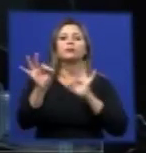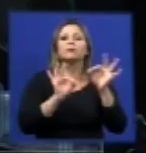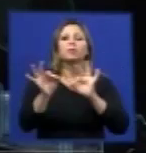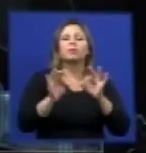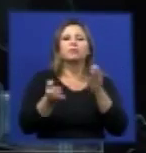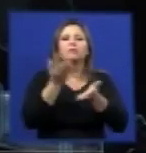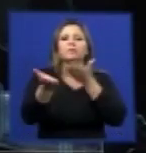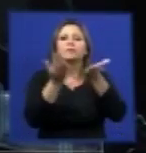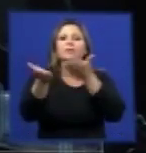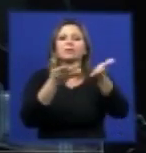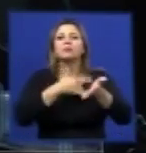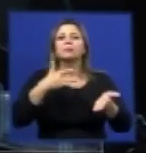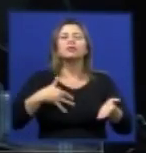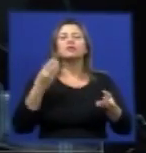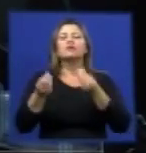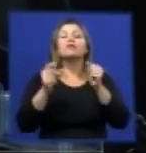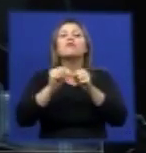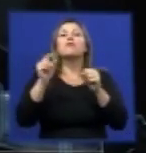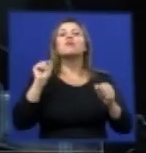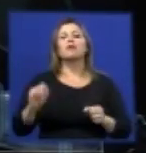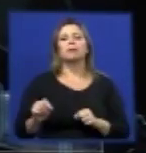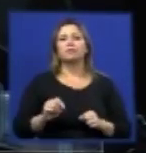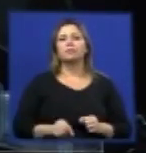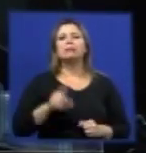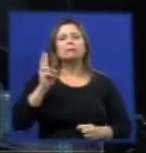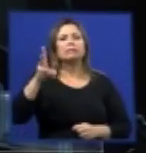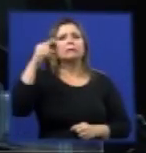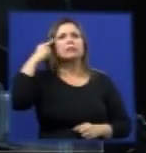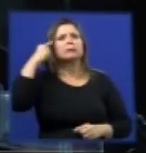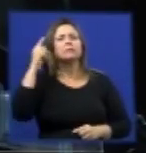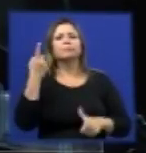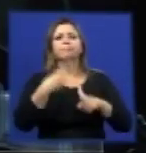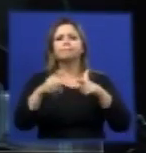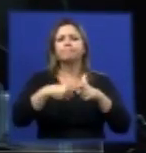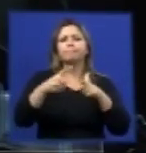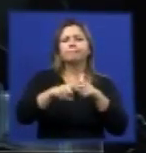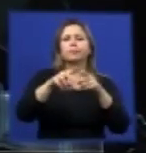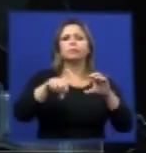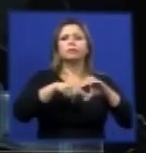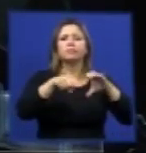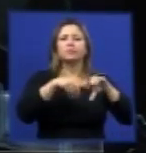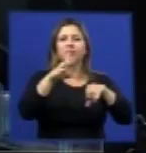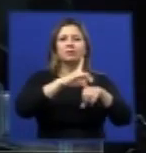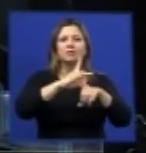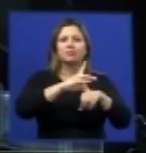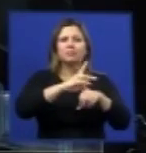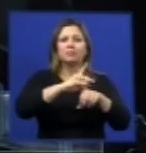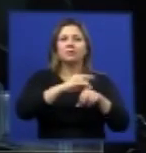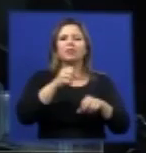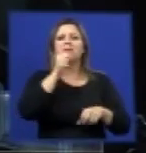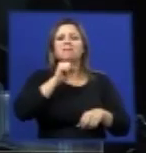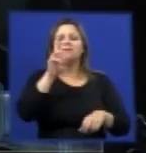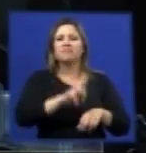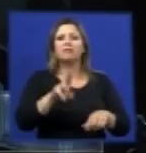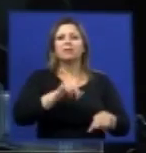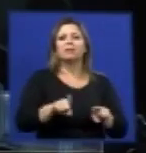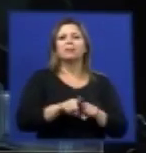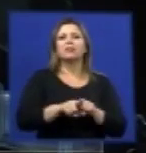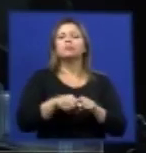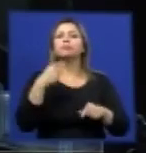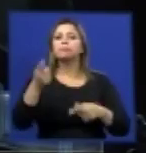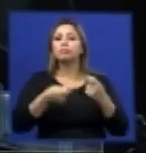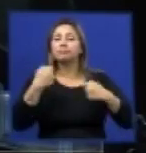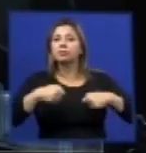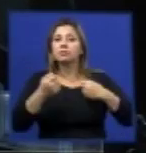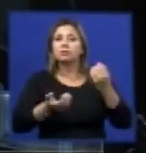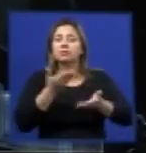com essa problemática do pneu elas têm lidado com a problemática do pneu fazendo ações seja de cune legal